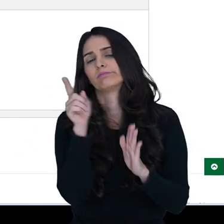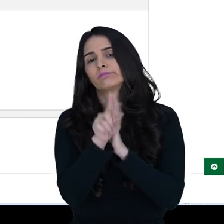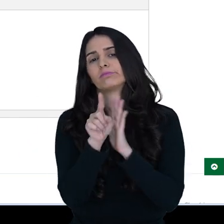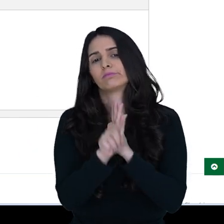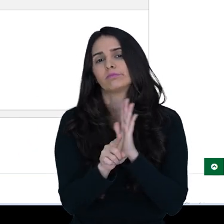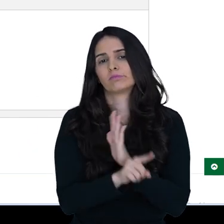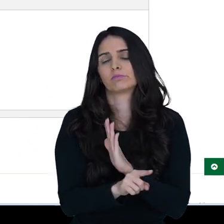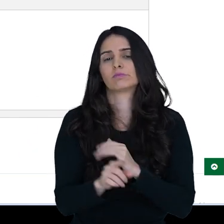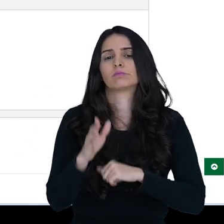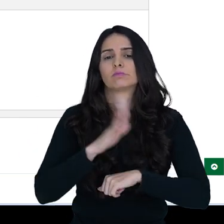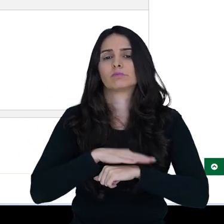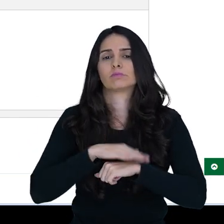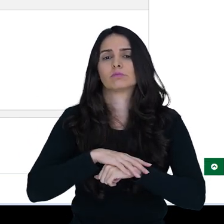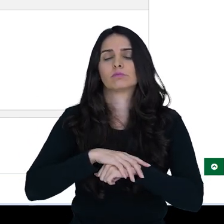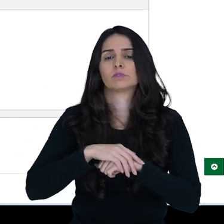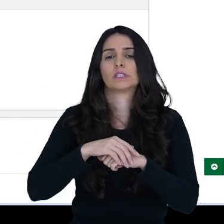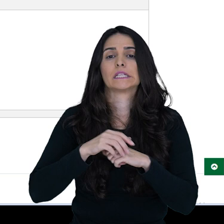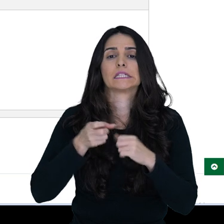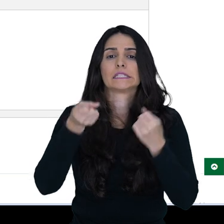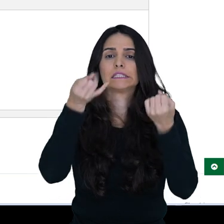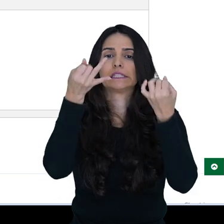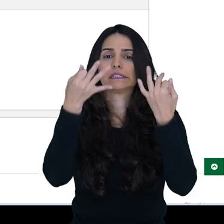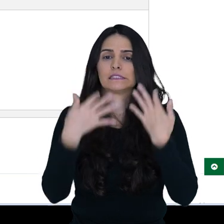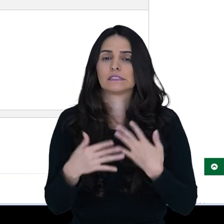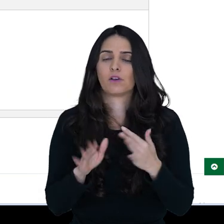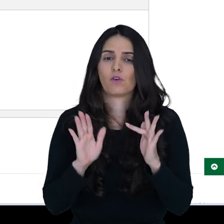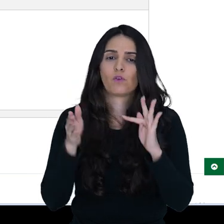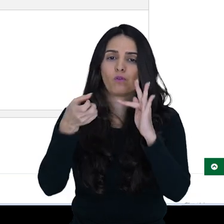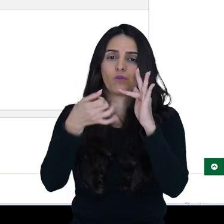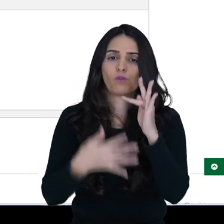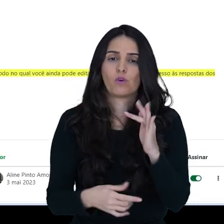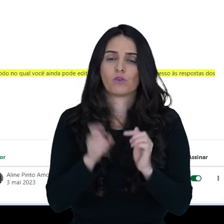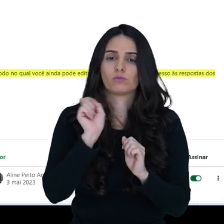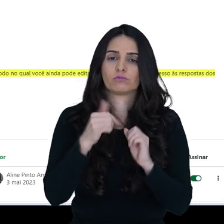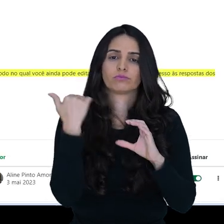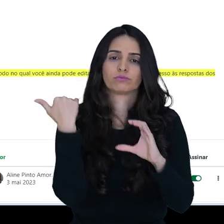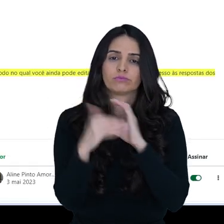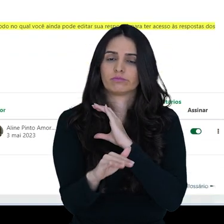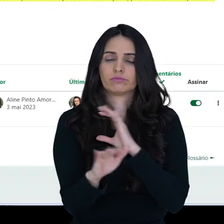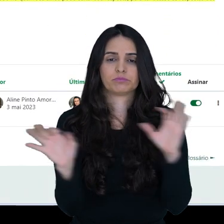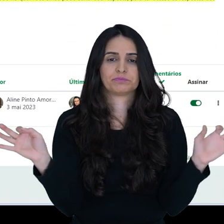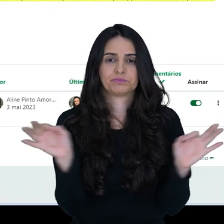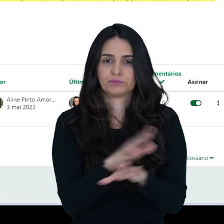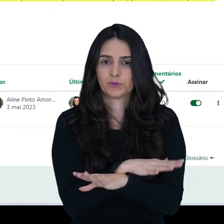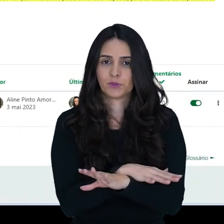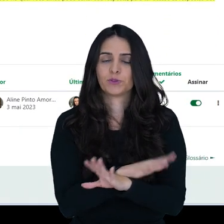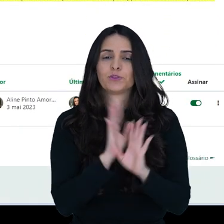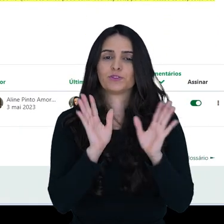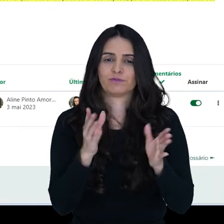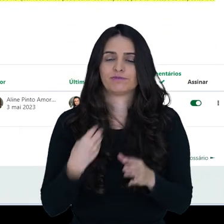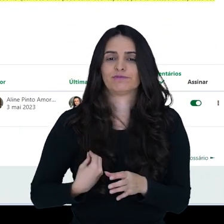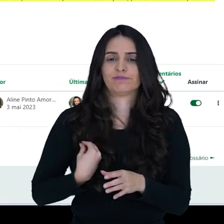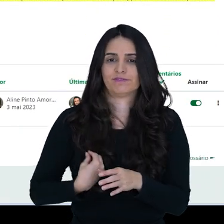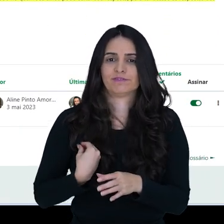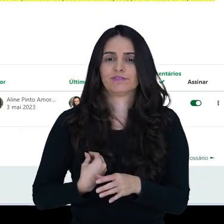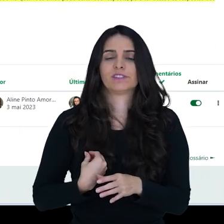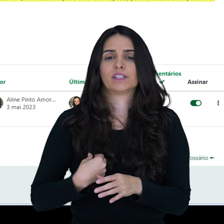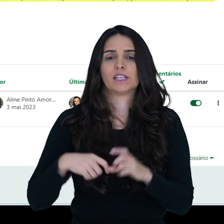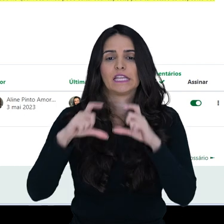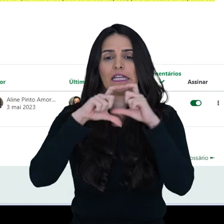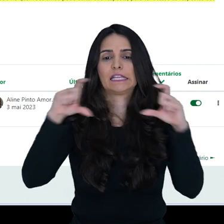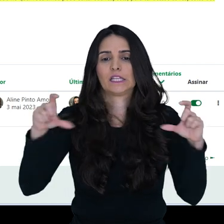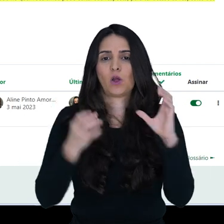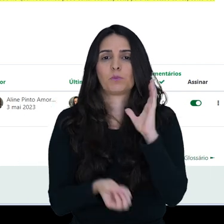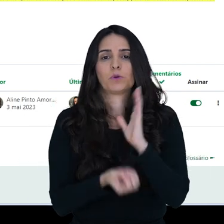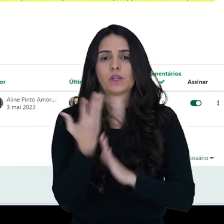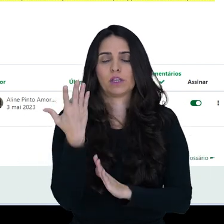que você utilizou lá na descrição do seu fórum, e clica aqui em enviar. E pronto. Aqui nós já temos, então, o